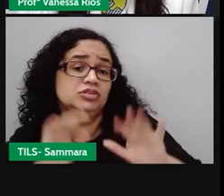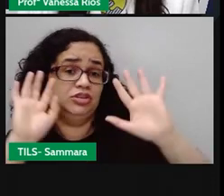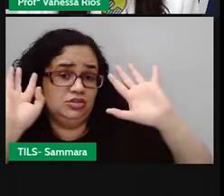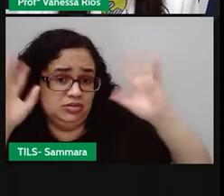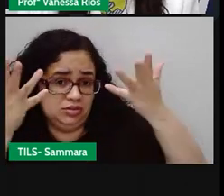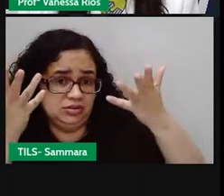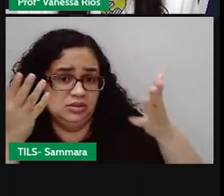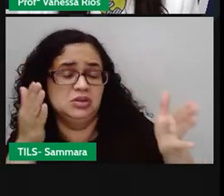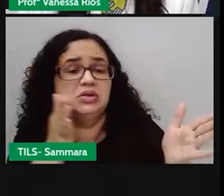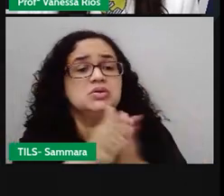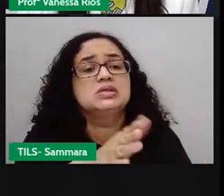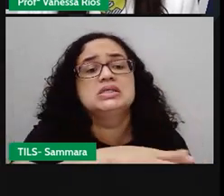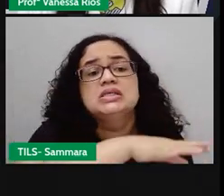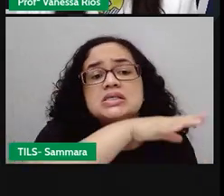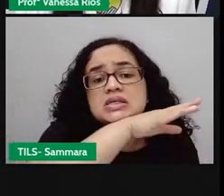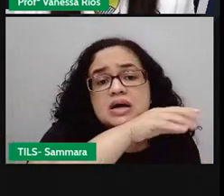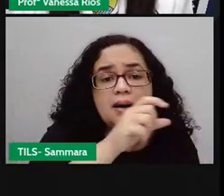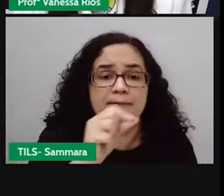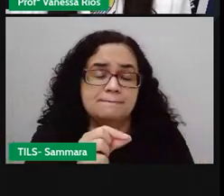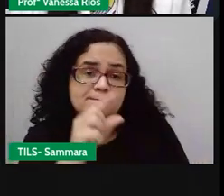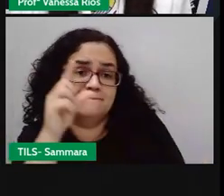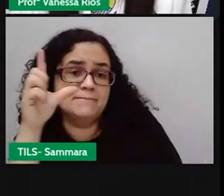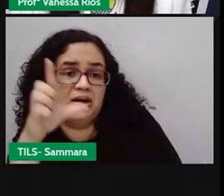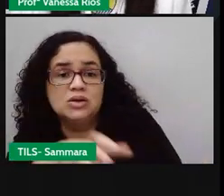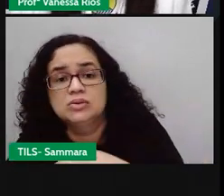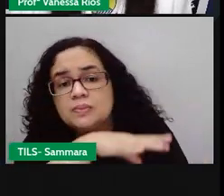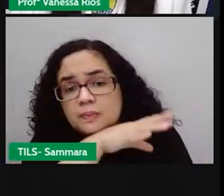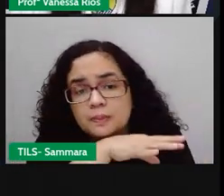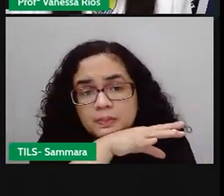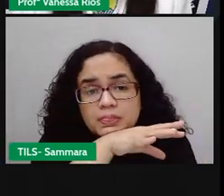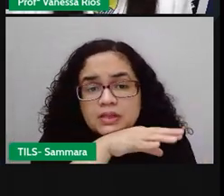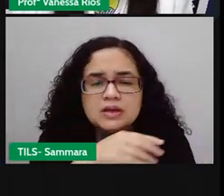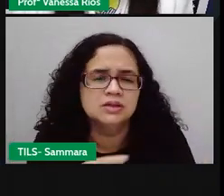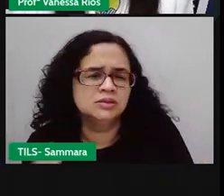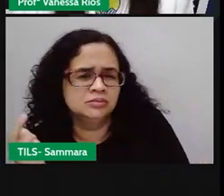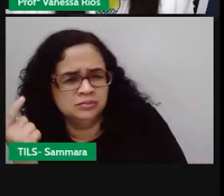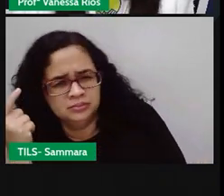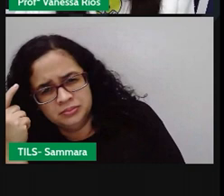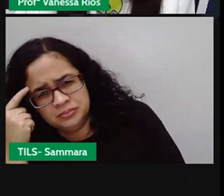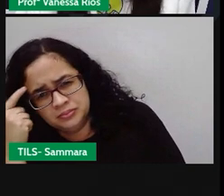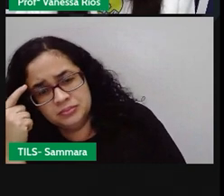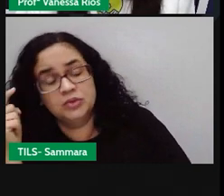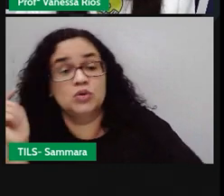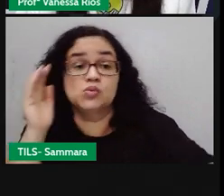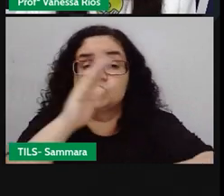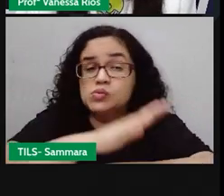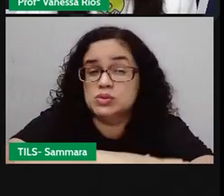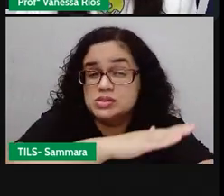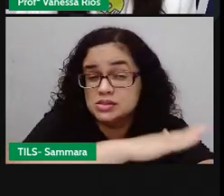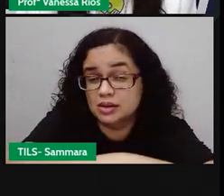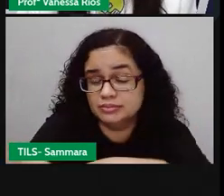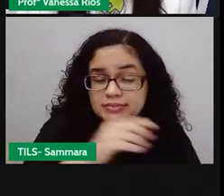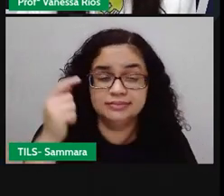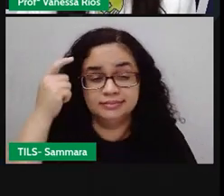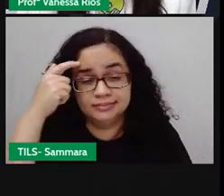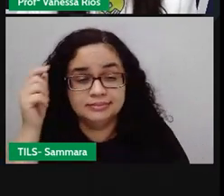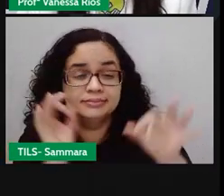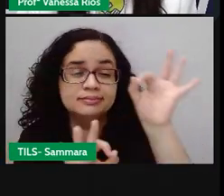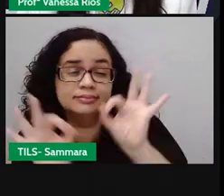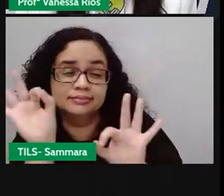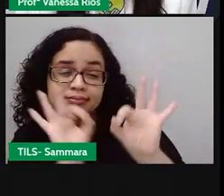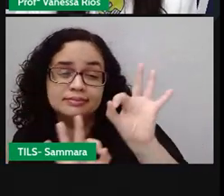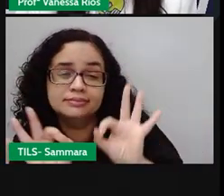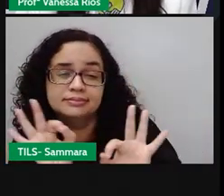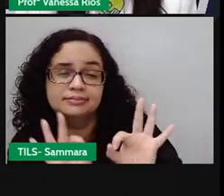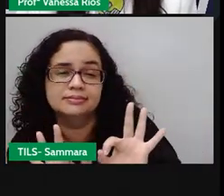festa dessas e excluírem a maioria dos animais. Depois de muito pensar, o sapo formulou o plano.